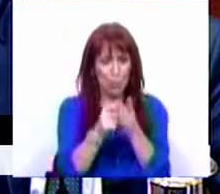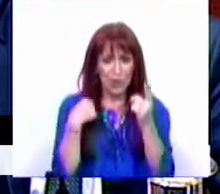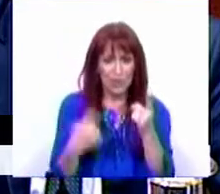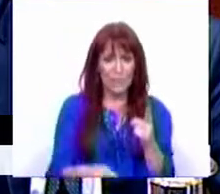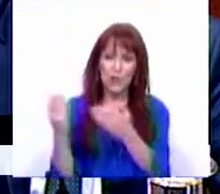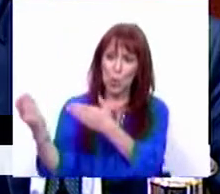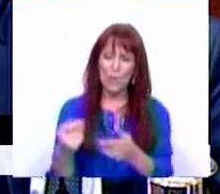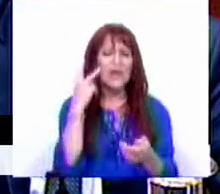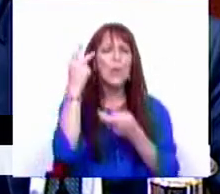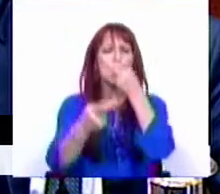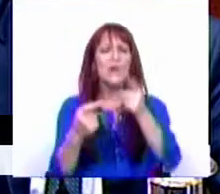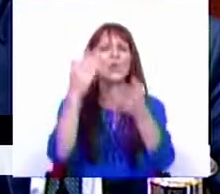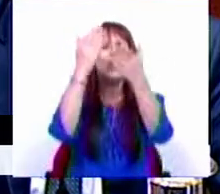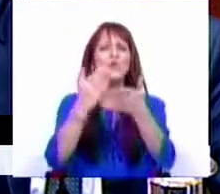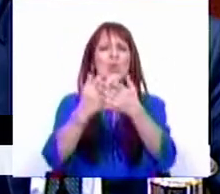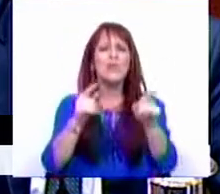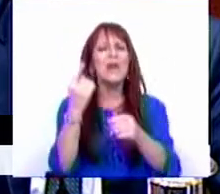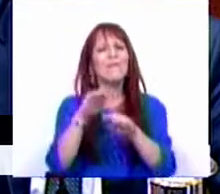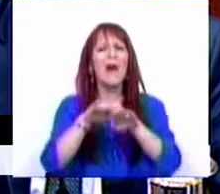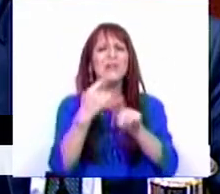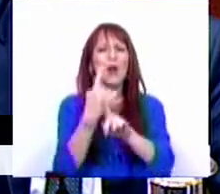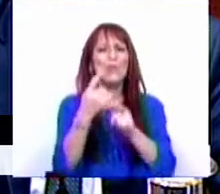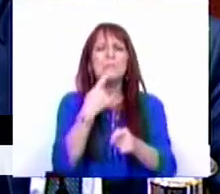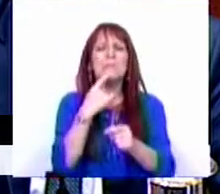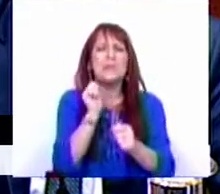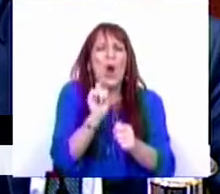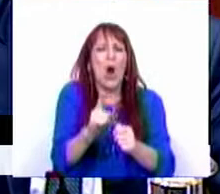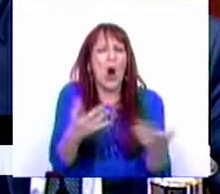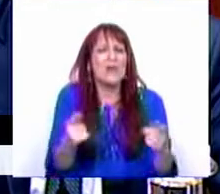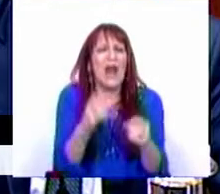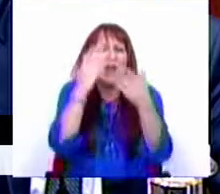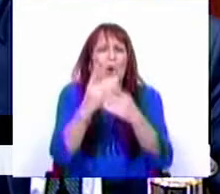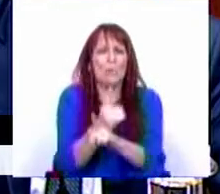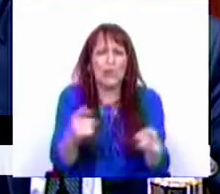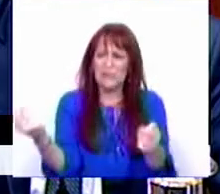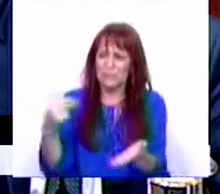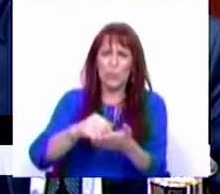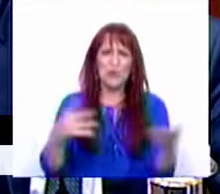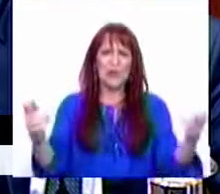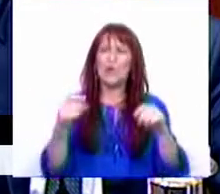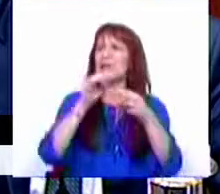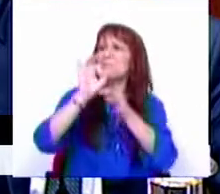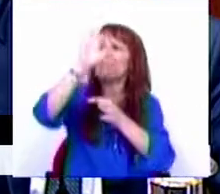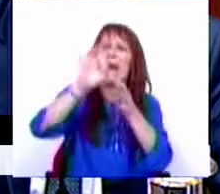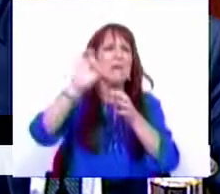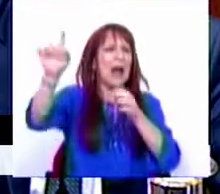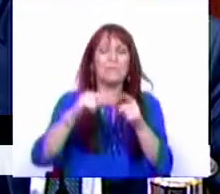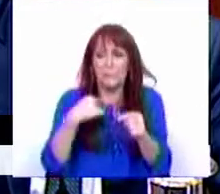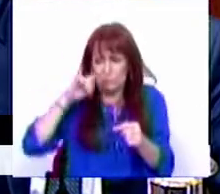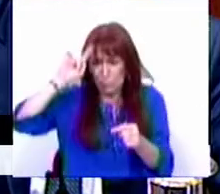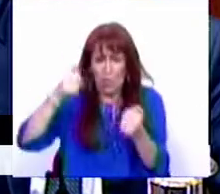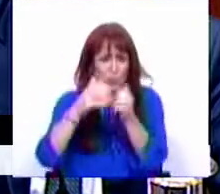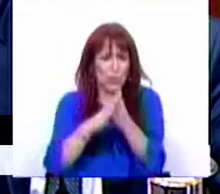convidamos a que os analise, que os estude e que faça alguma coisa para entender verdadeiramente o que é a escola, porque vir para aqui fazer são debates, sabemos todos fazer.